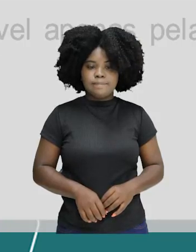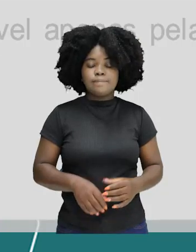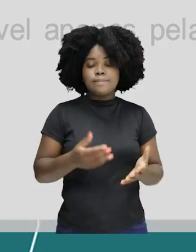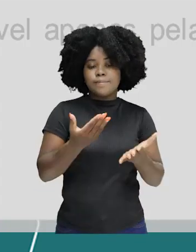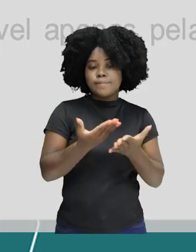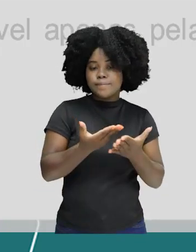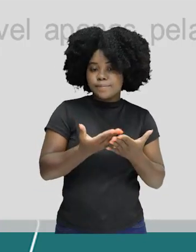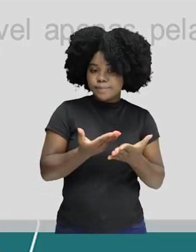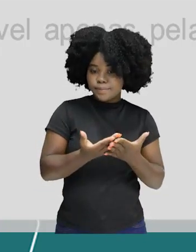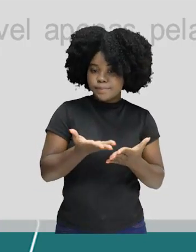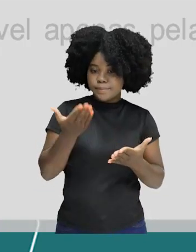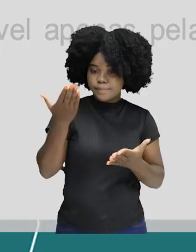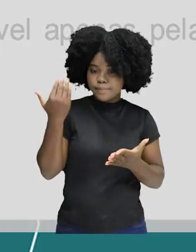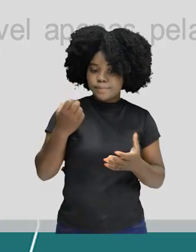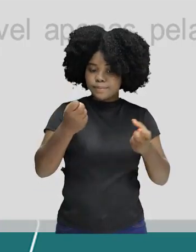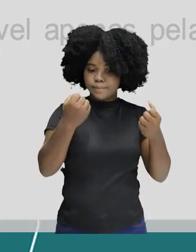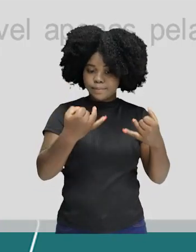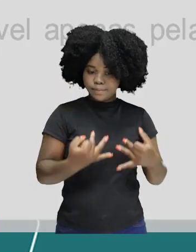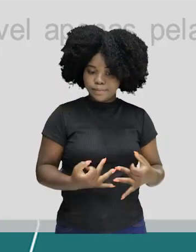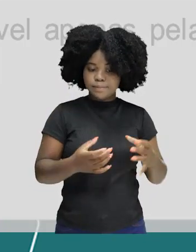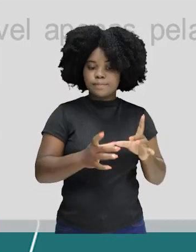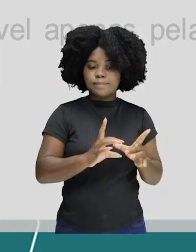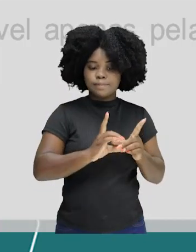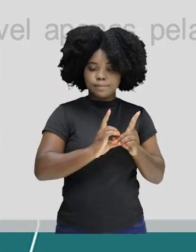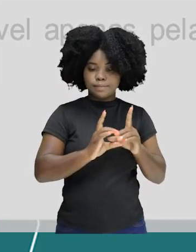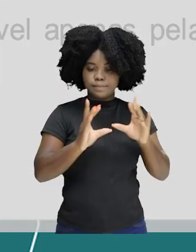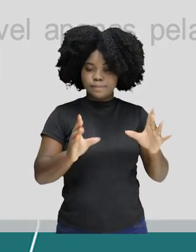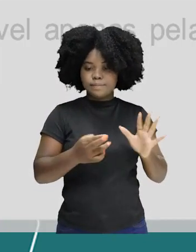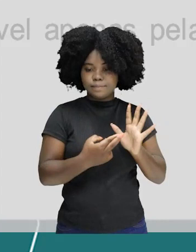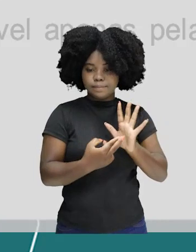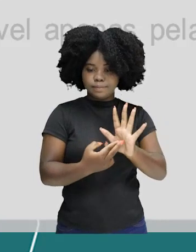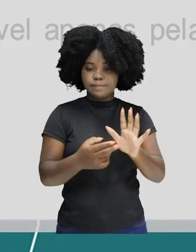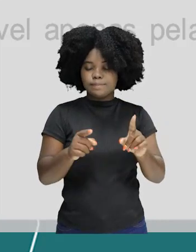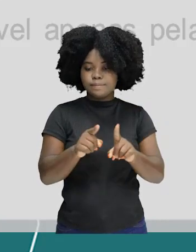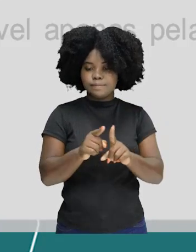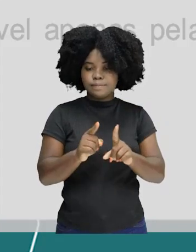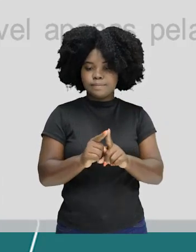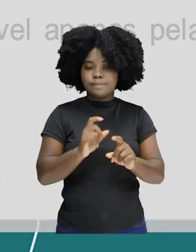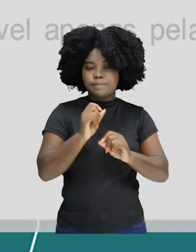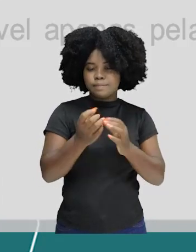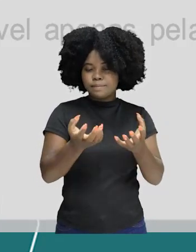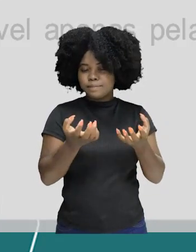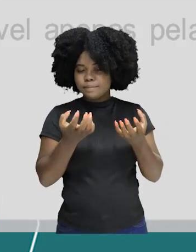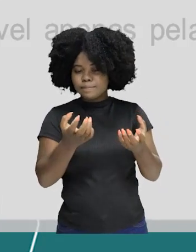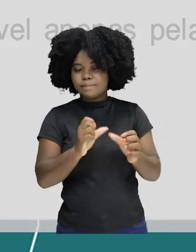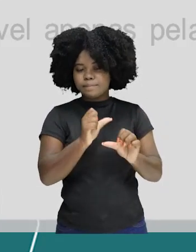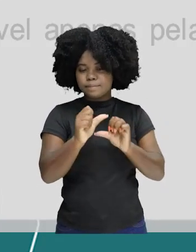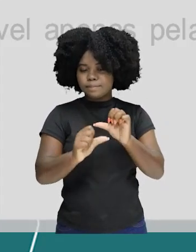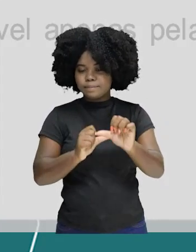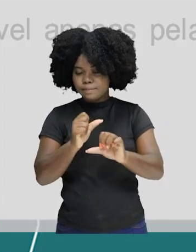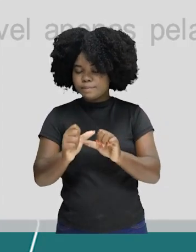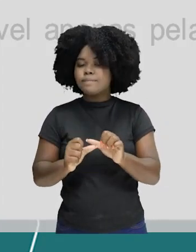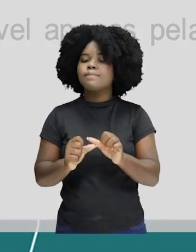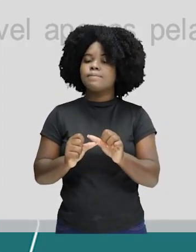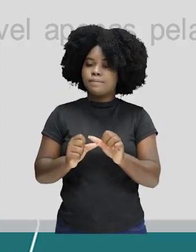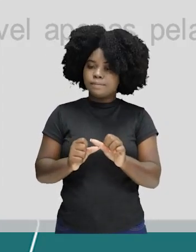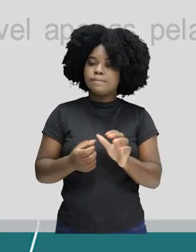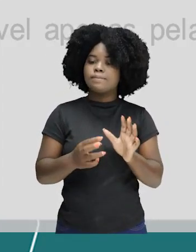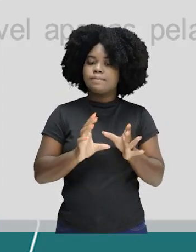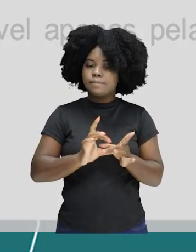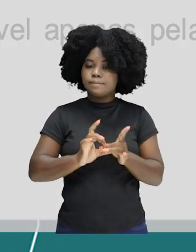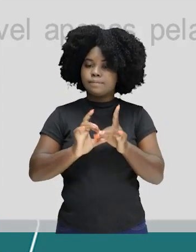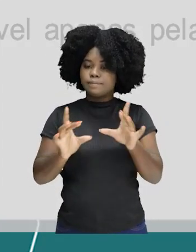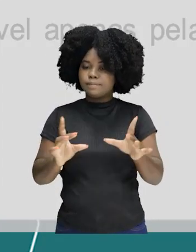eu falo muito dessa democracia representativa, e do que nós almejamos que ela se transformar em participativa.